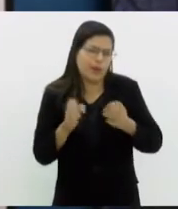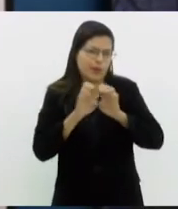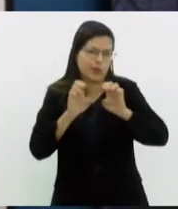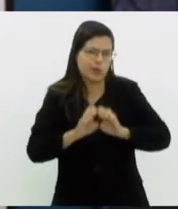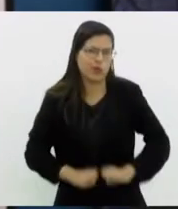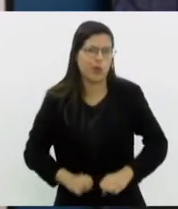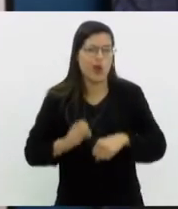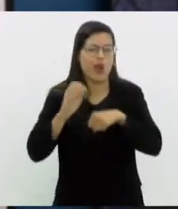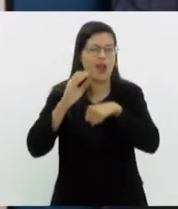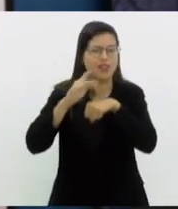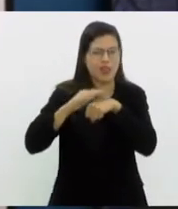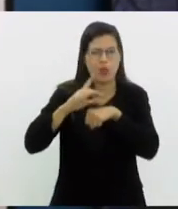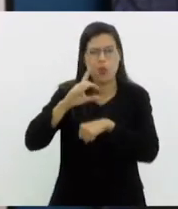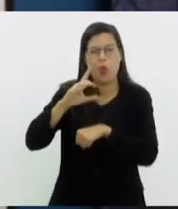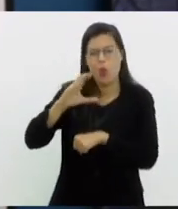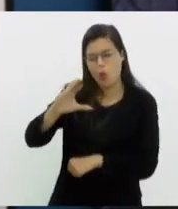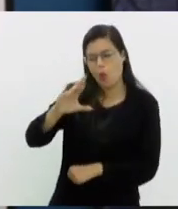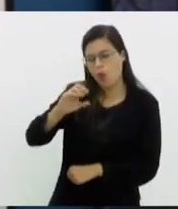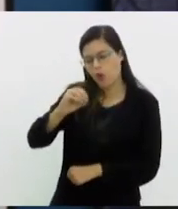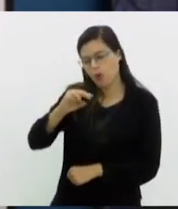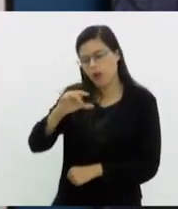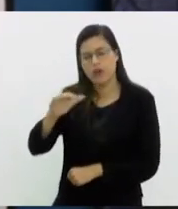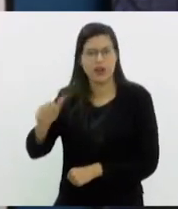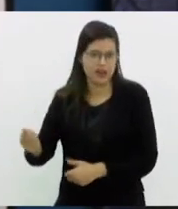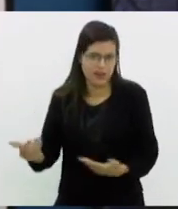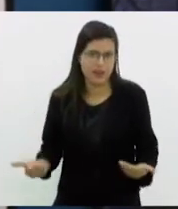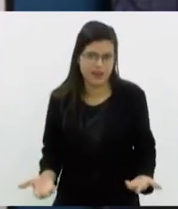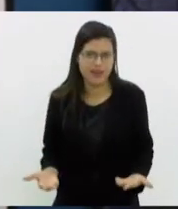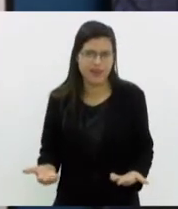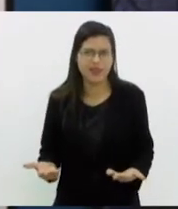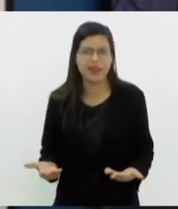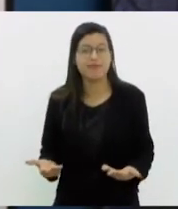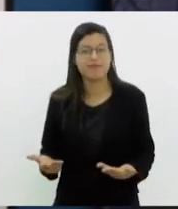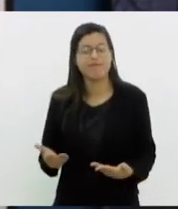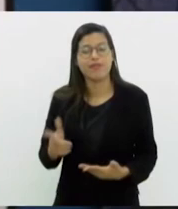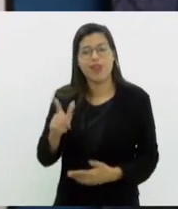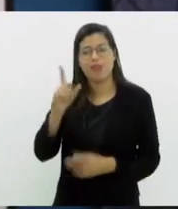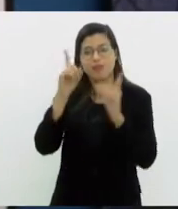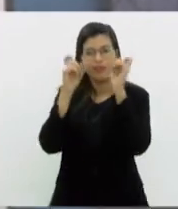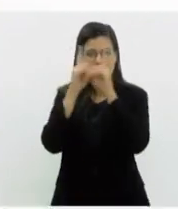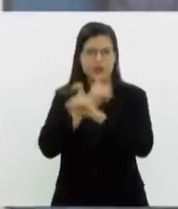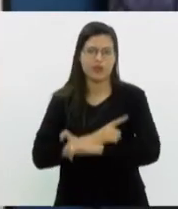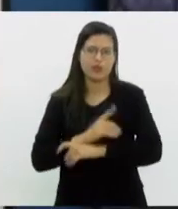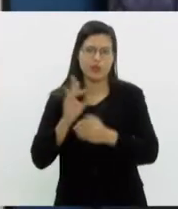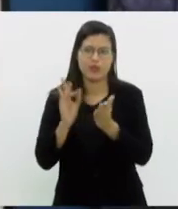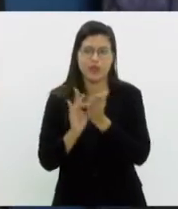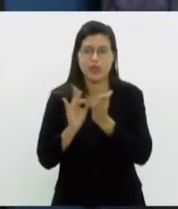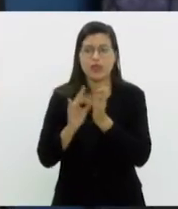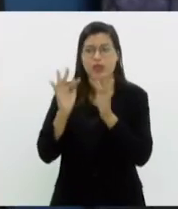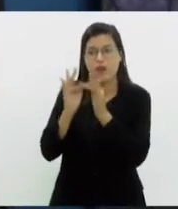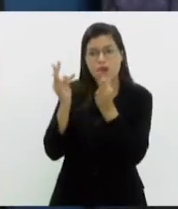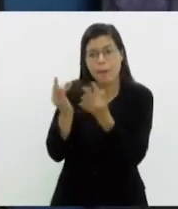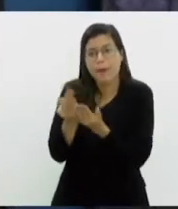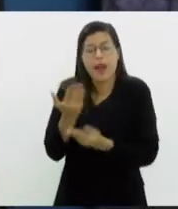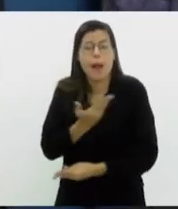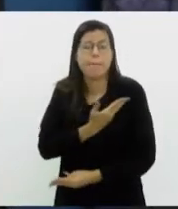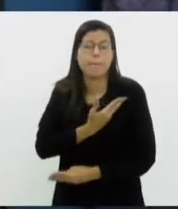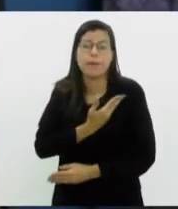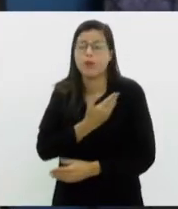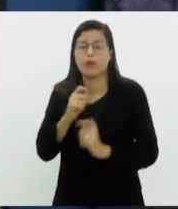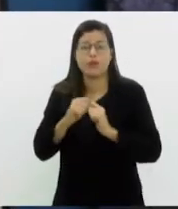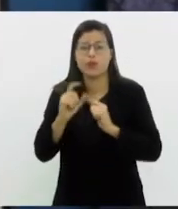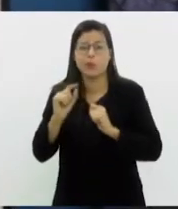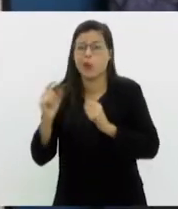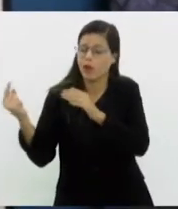enquanto entidade de dor crônica. Então, isso é uma coisa que é muito difícil, realmente. Familiar, amigo, acolha